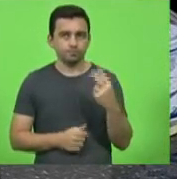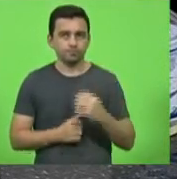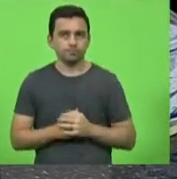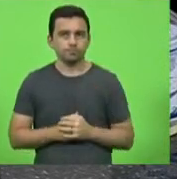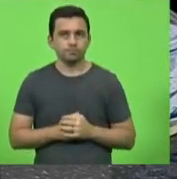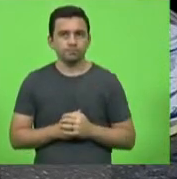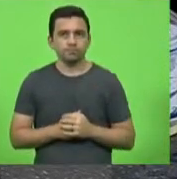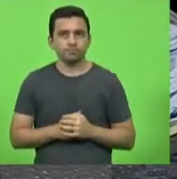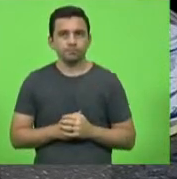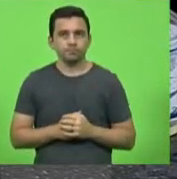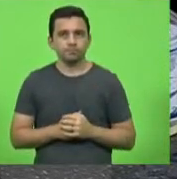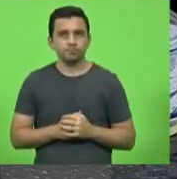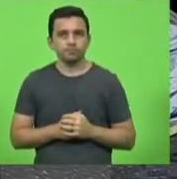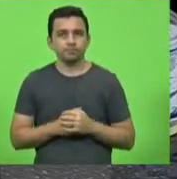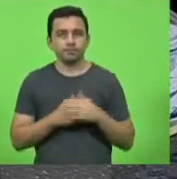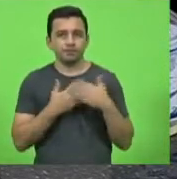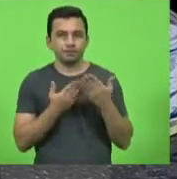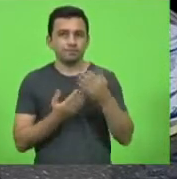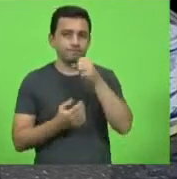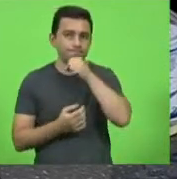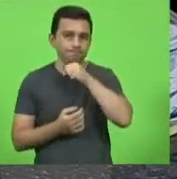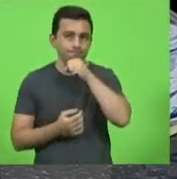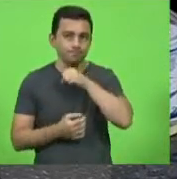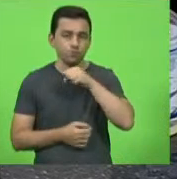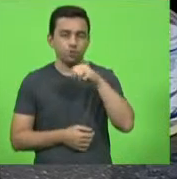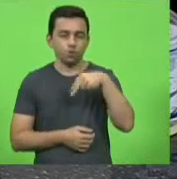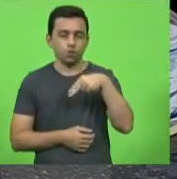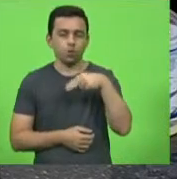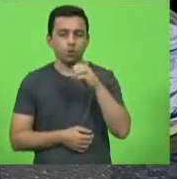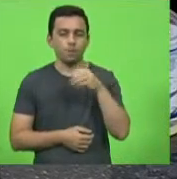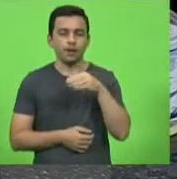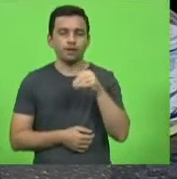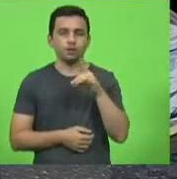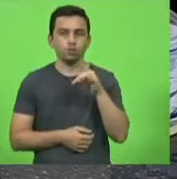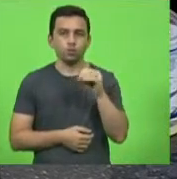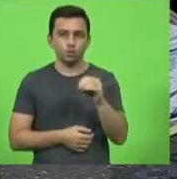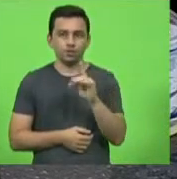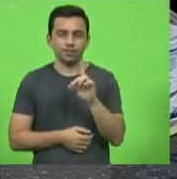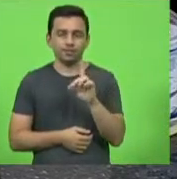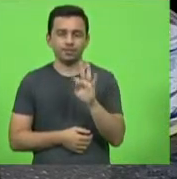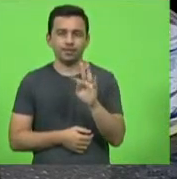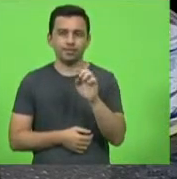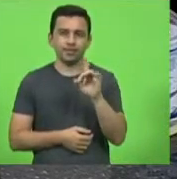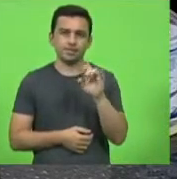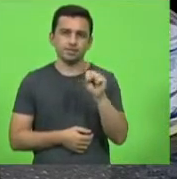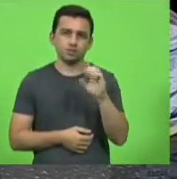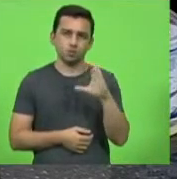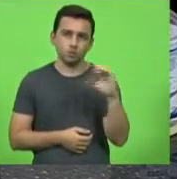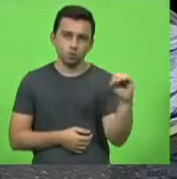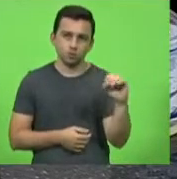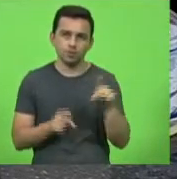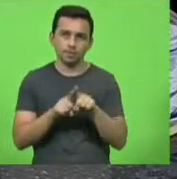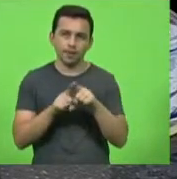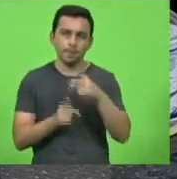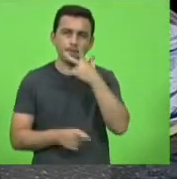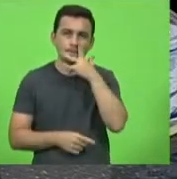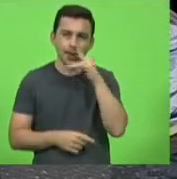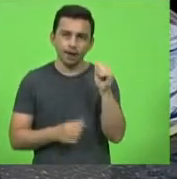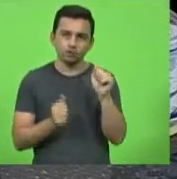seu avô Normando Tedesco depois seguido pelo seu pai